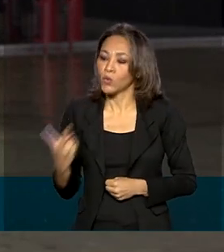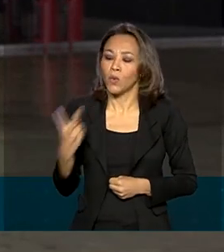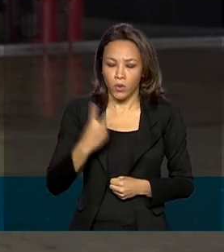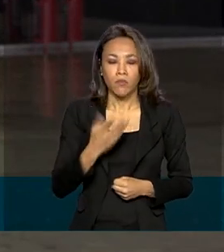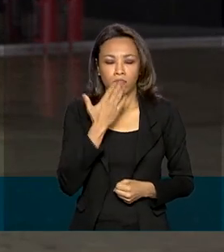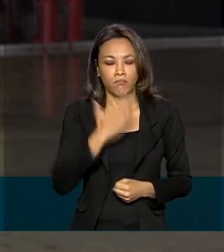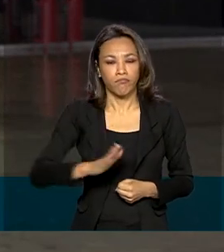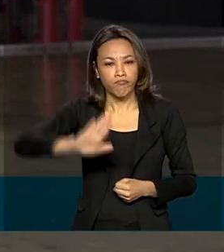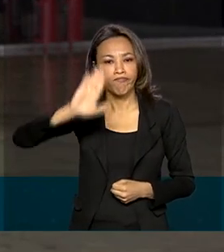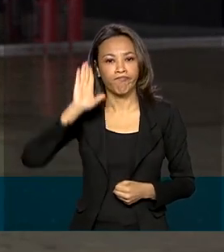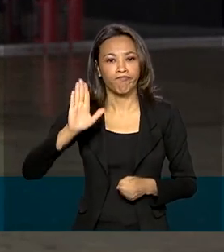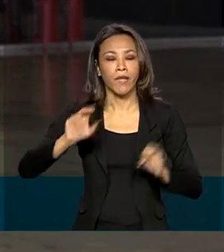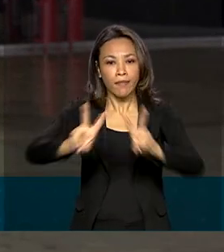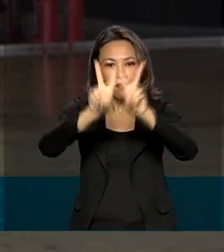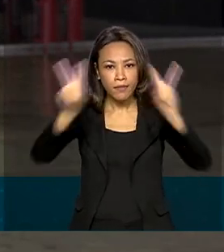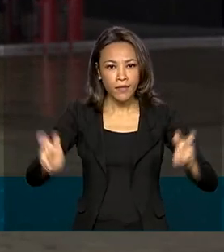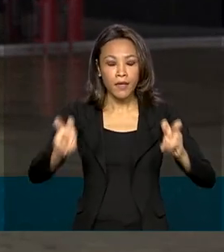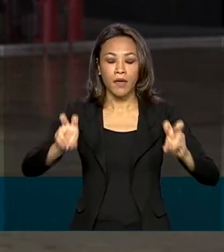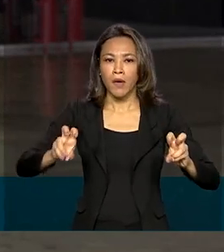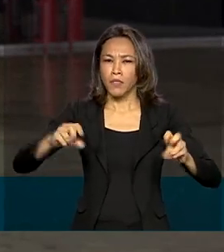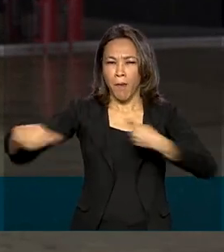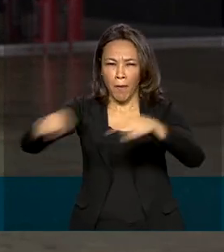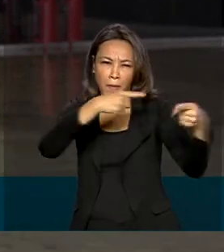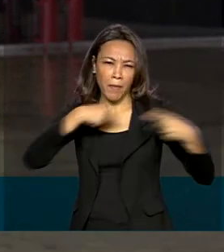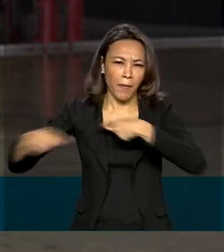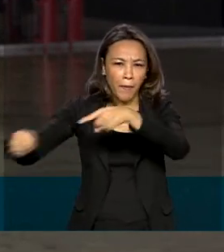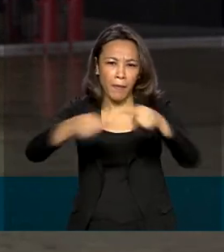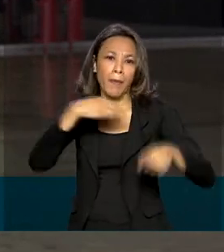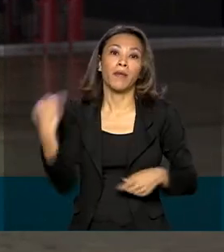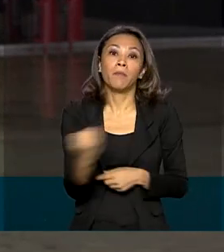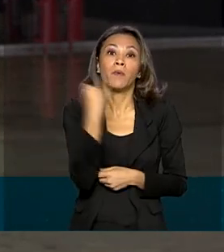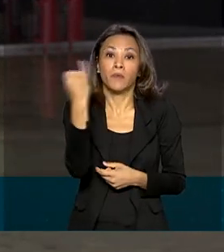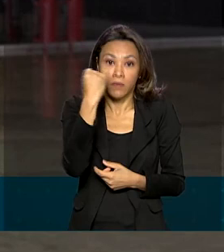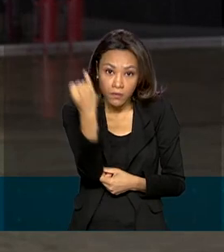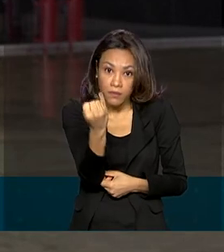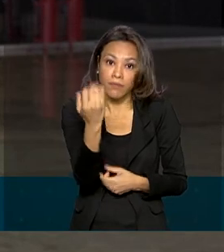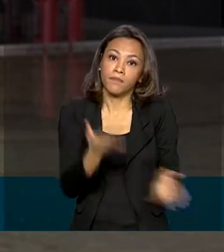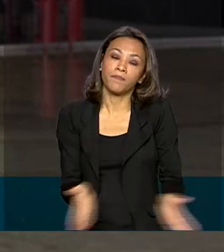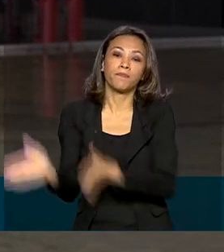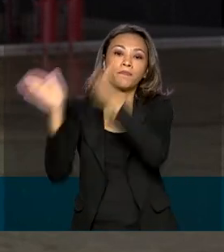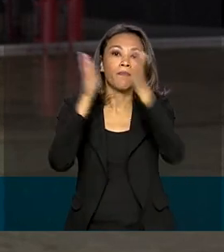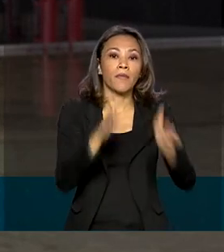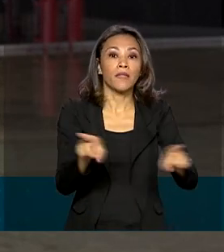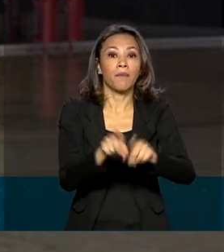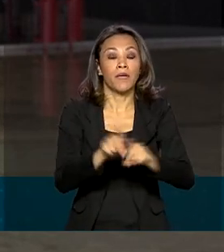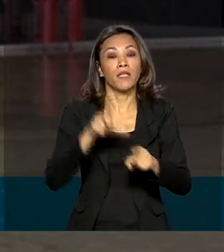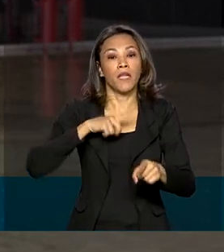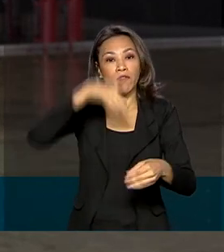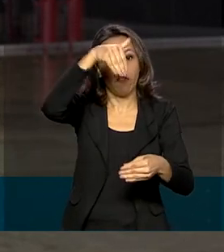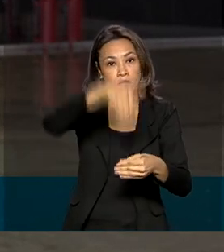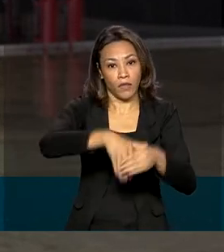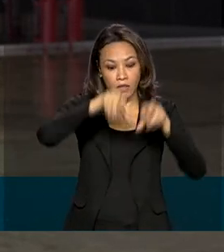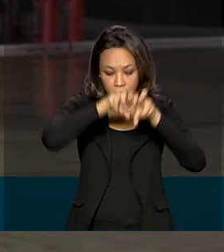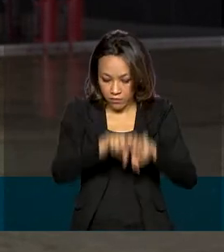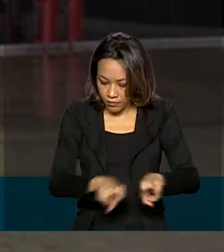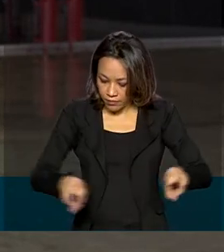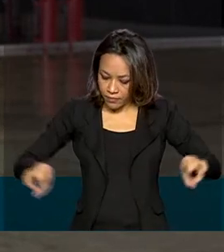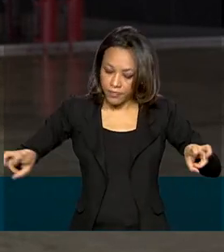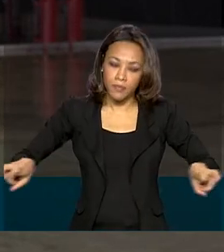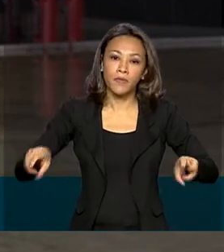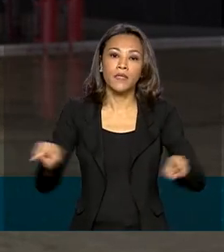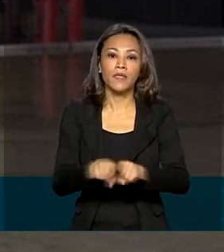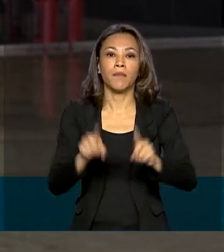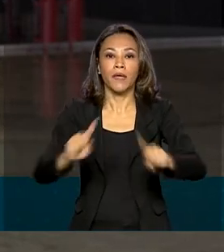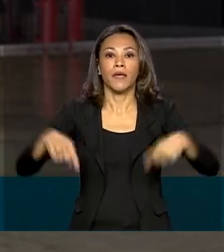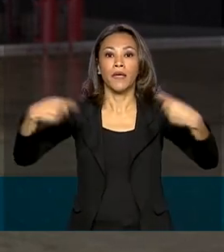discussão as pautas consideradas prioritárias. Além disso, teve eleição da mesa diretora e também essa abertura